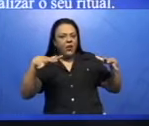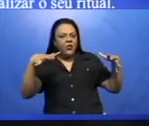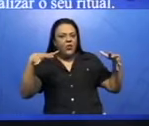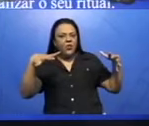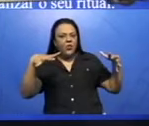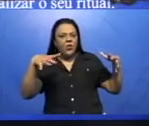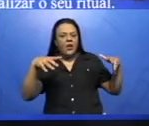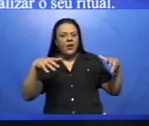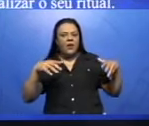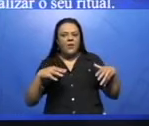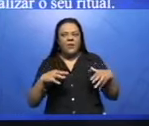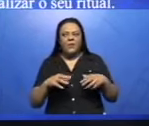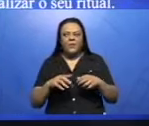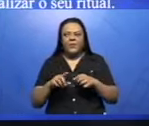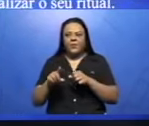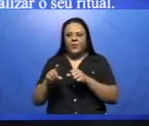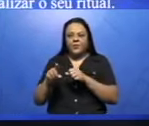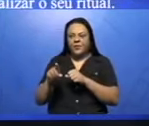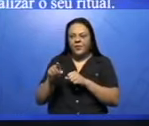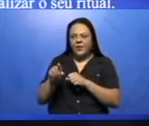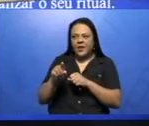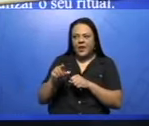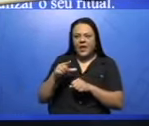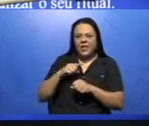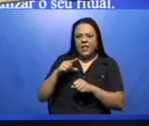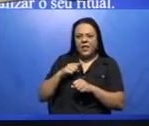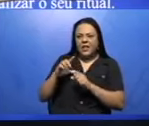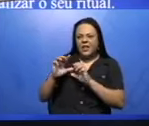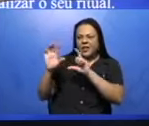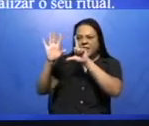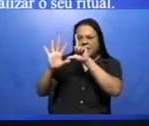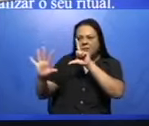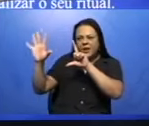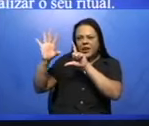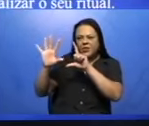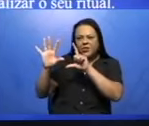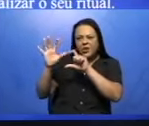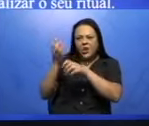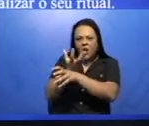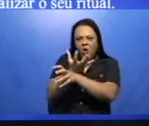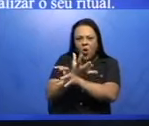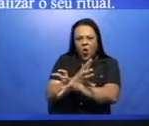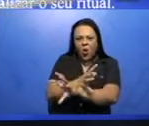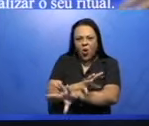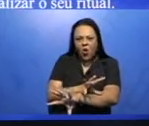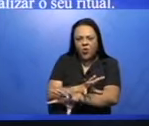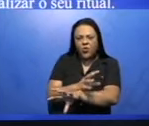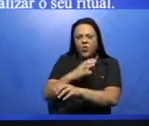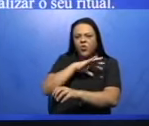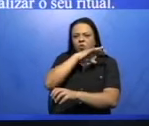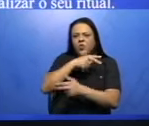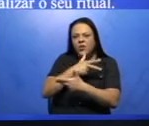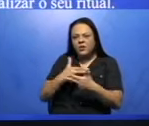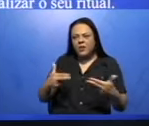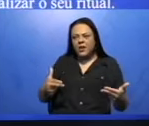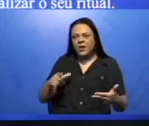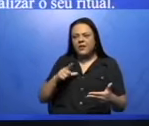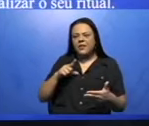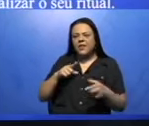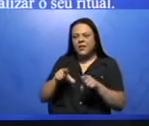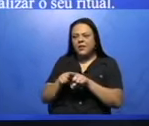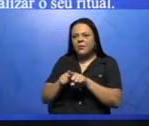exemplifica, nós temos aqui a presença de animais, de ossos de animais e um cidadão africano.